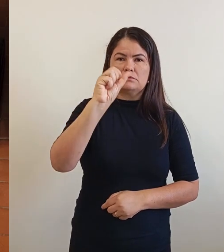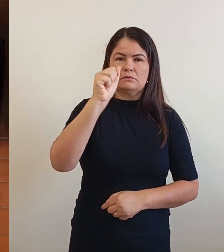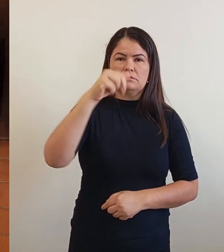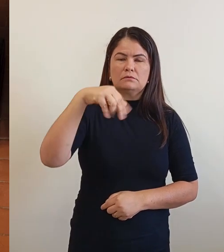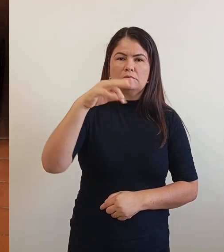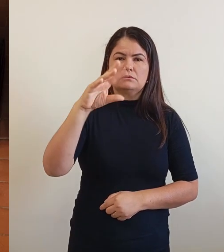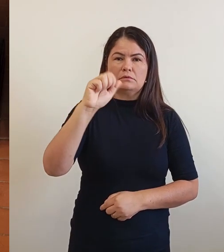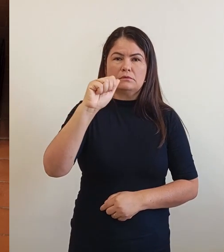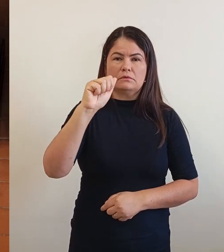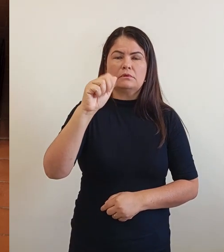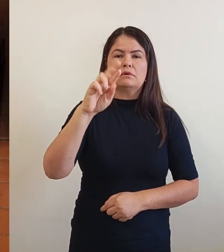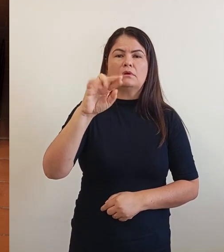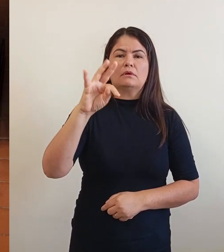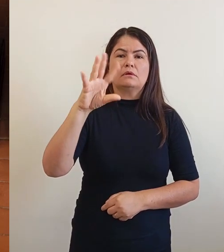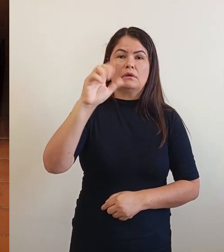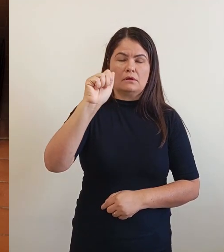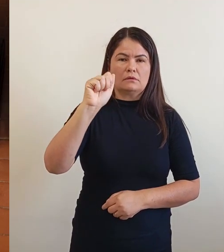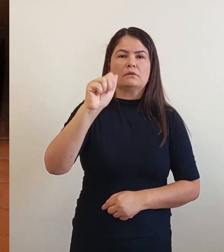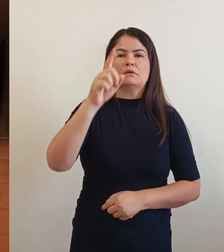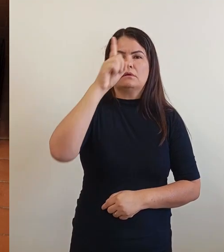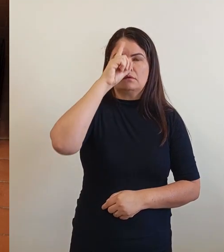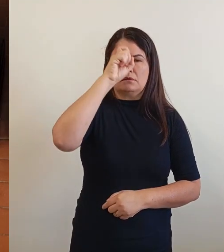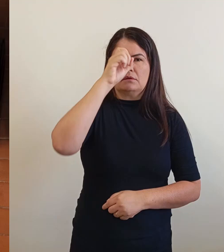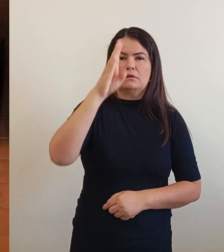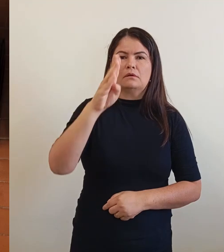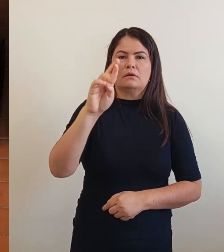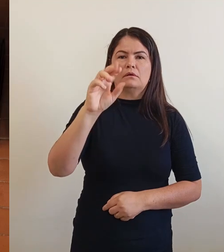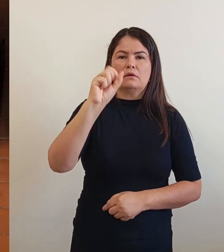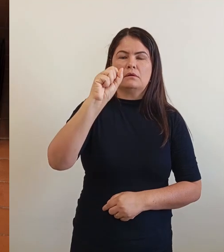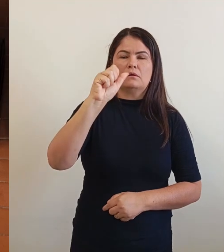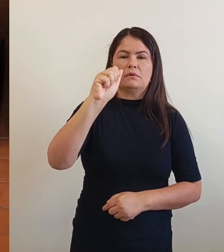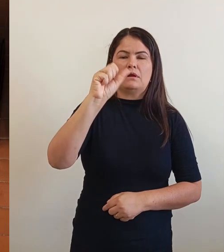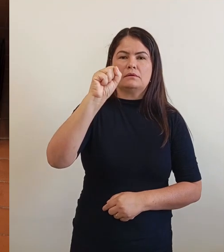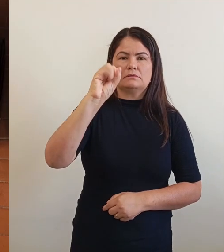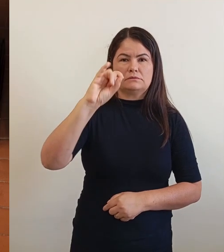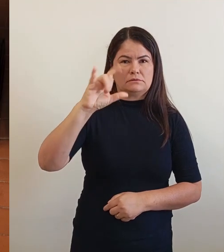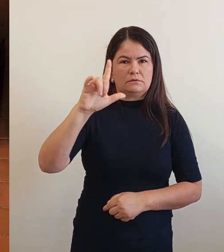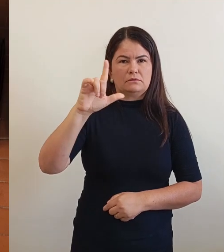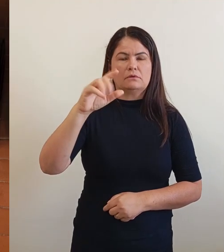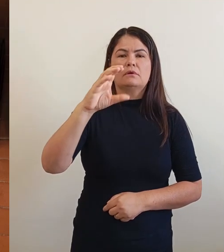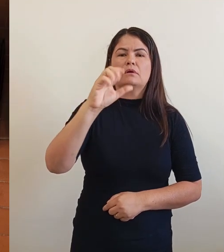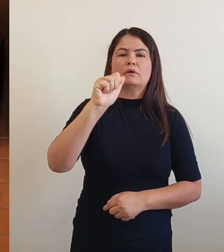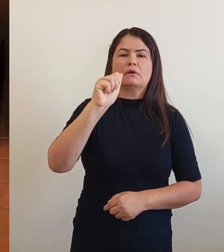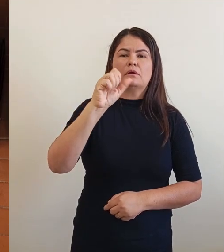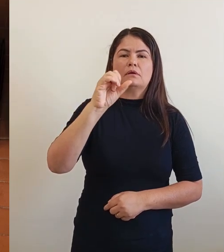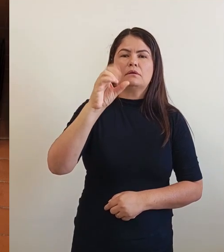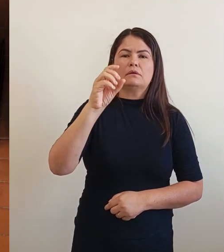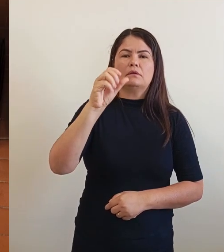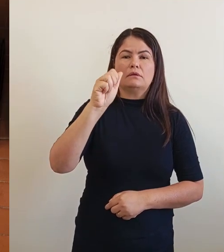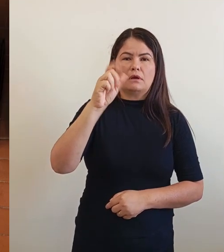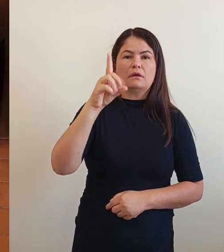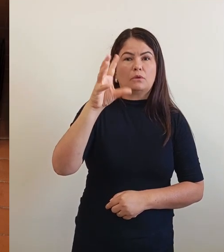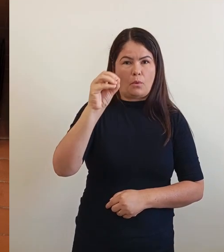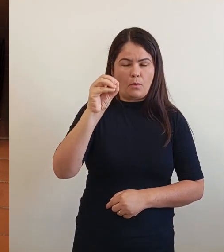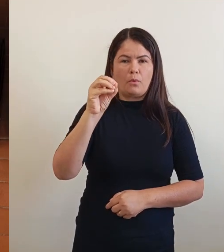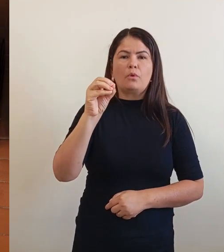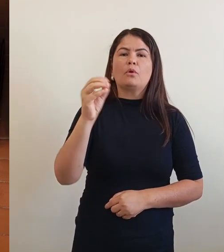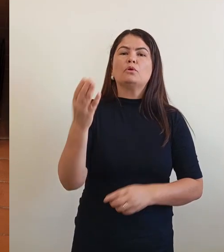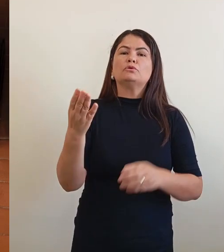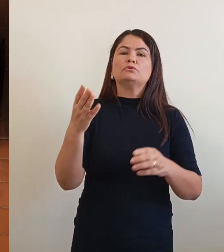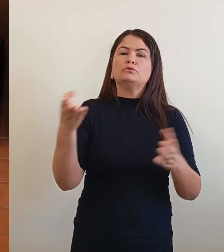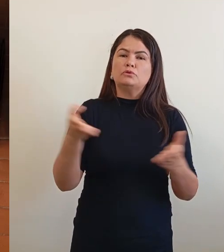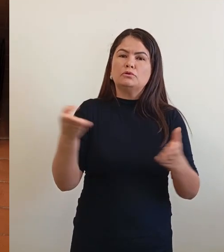funciona só o Hospital São Pedro. E funciona mal. Por quê? Todos esses outros hospitais